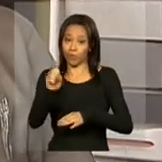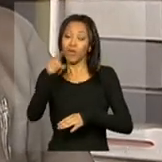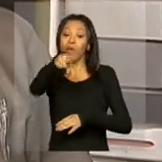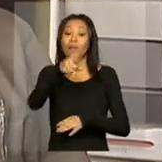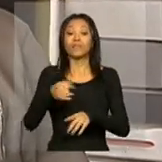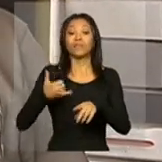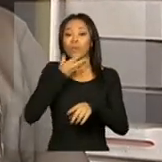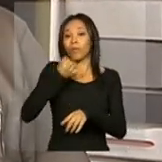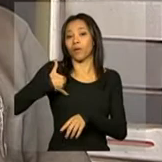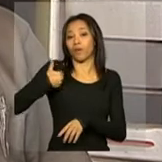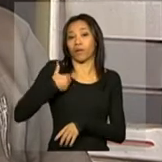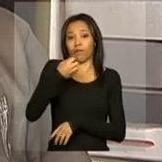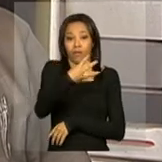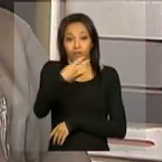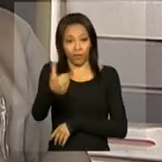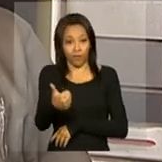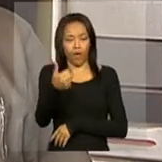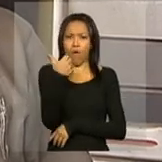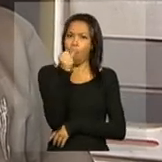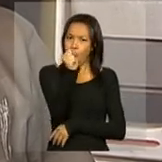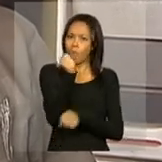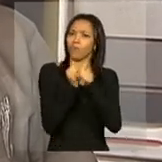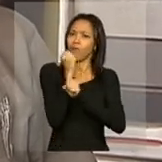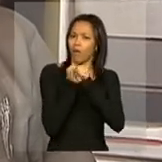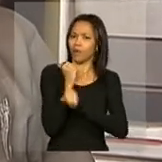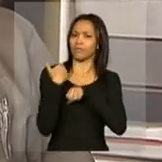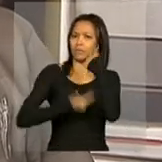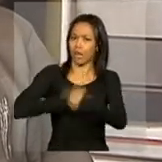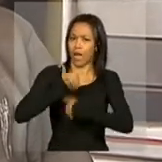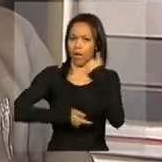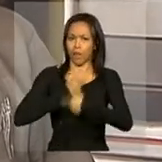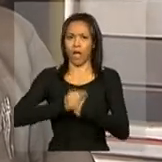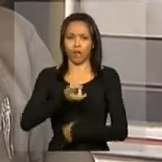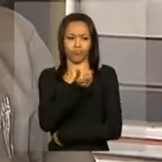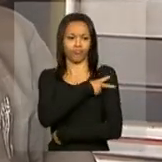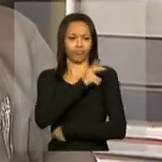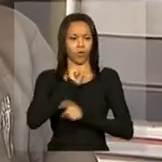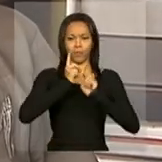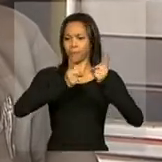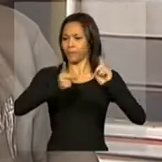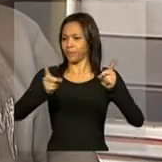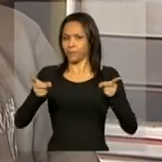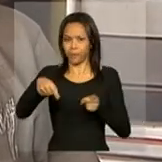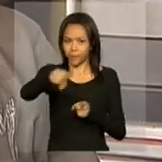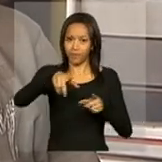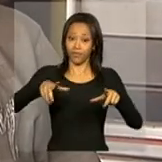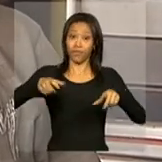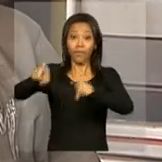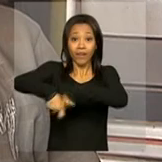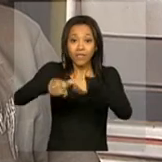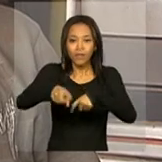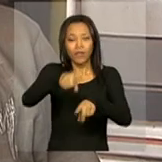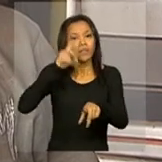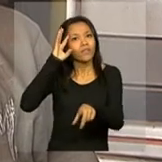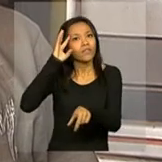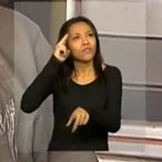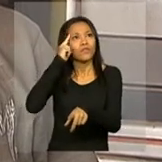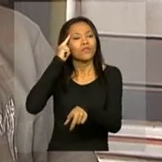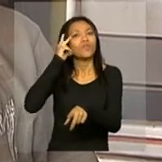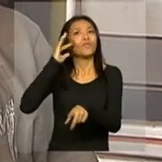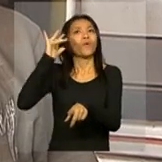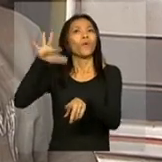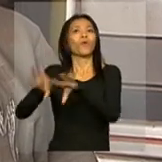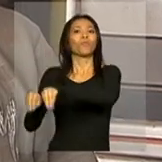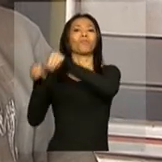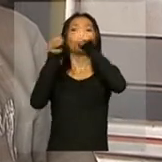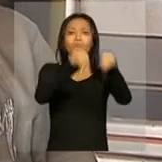de 41 anos. Há oito anos, trabalha como gerente da fazenda Santa Cândida. E nem em sonho, Nelson pensa em